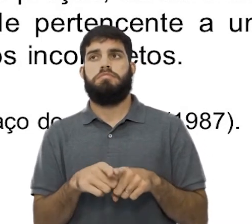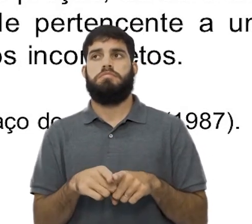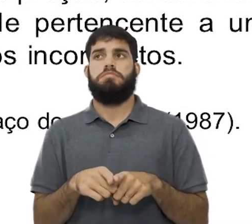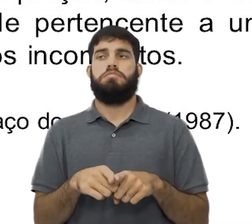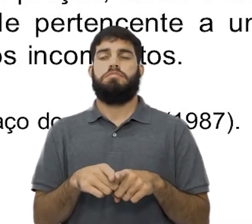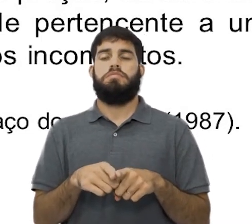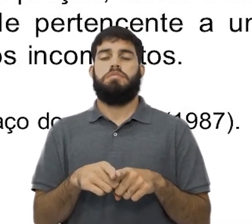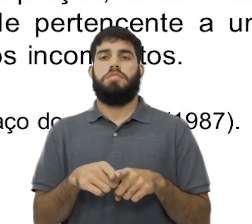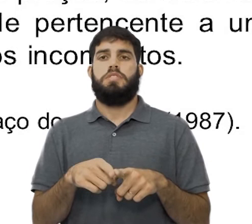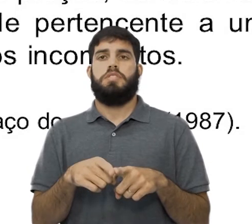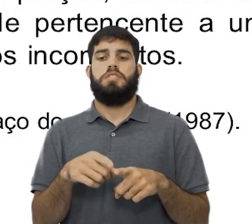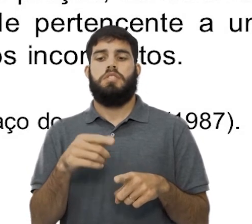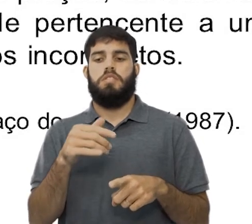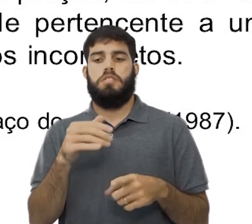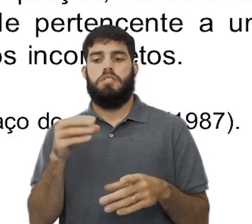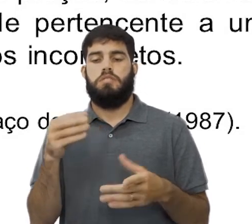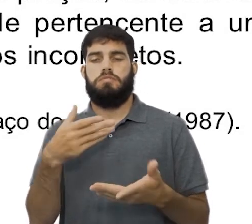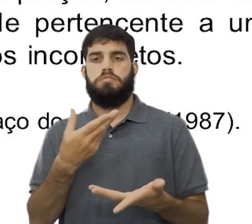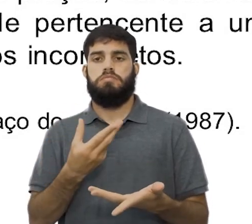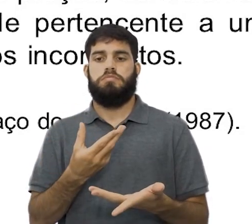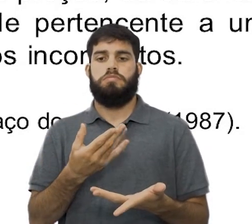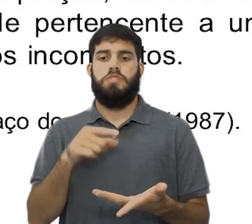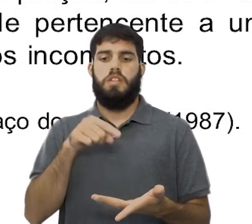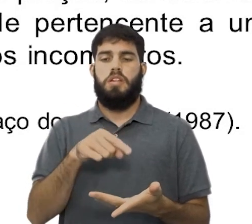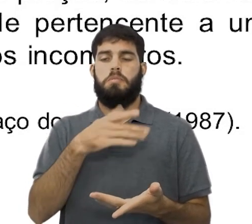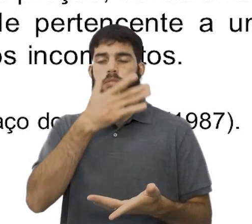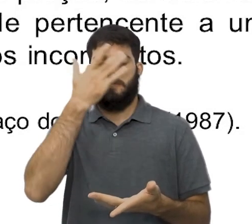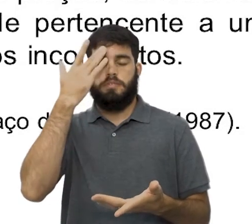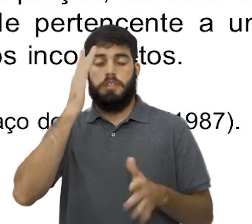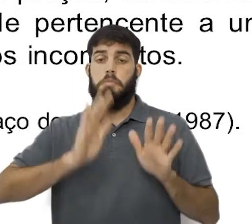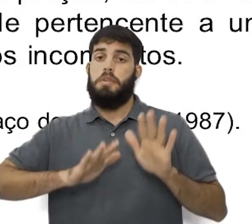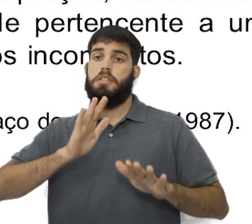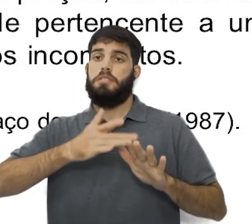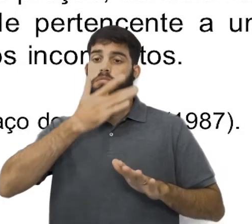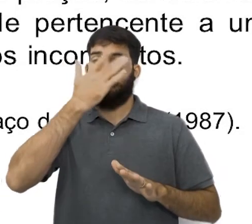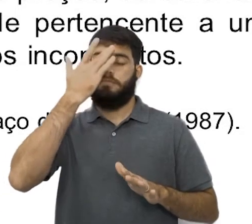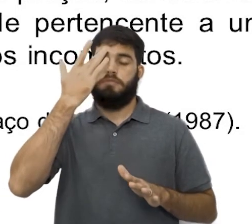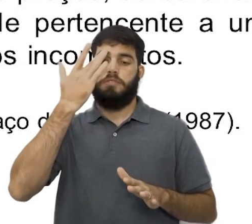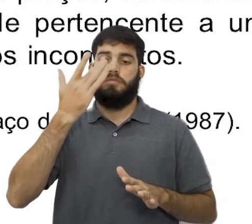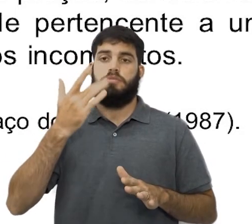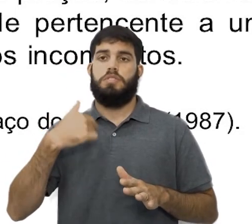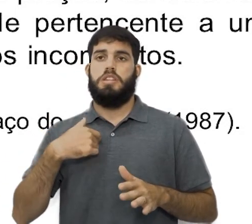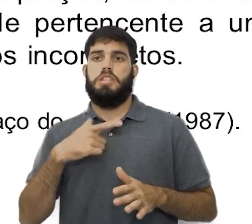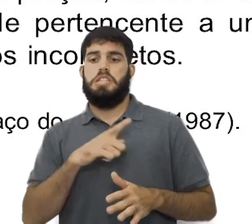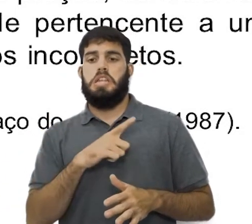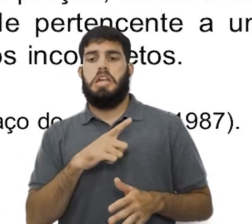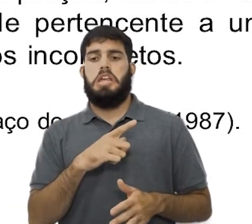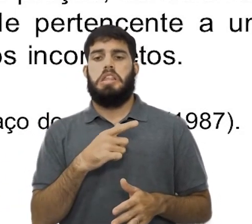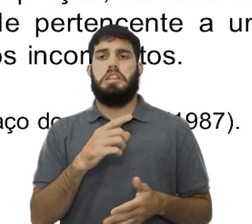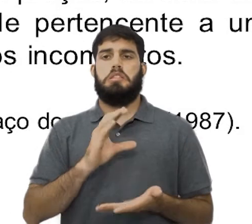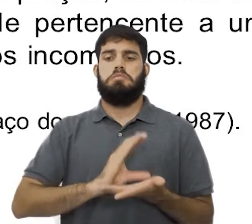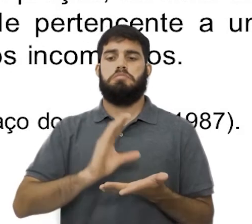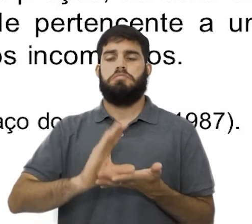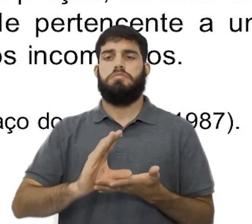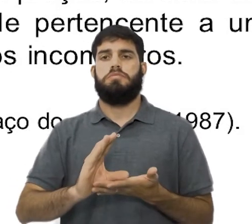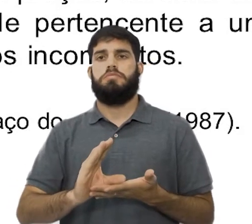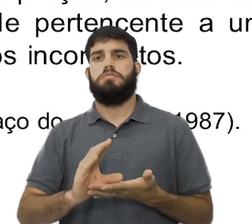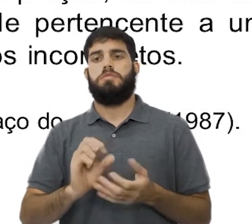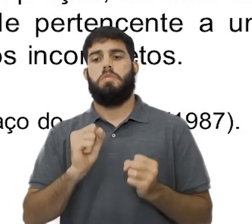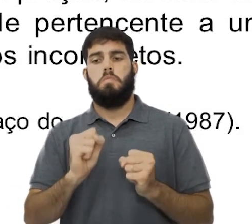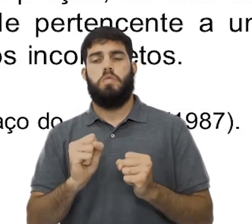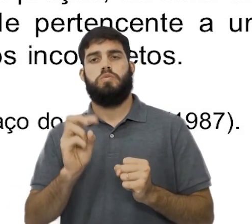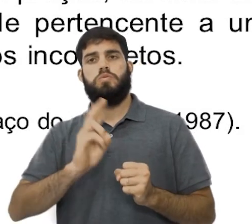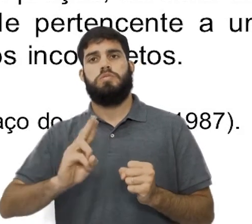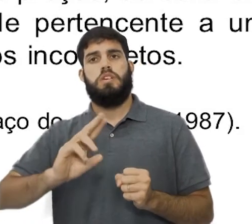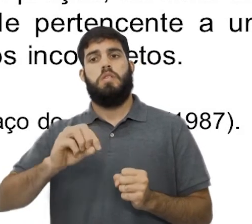segundo a posição financeira do indivíduo. Há, no extremo, os que podem utilizar todos os recursos ali